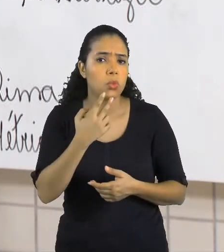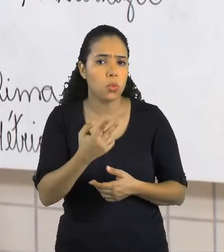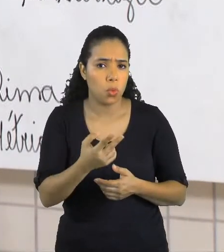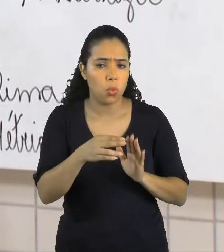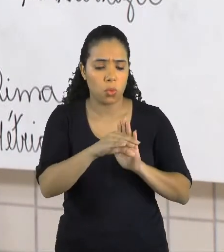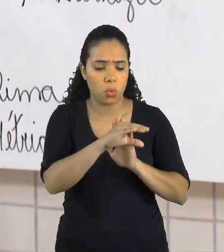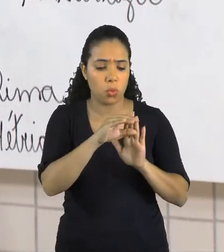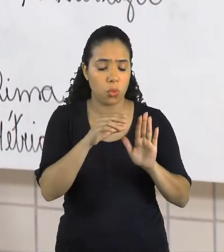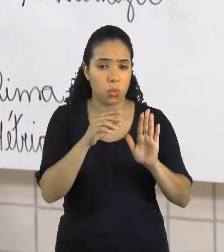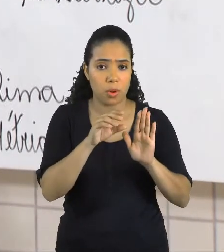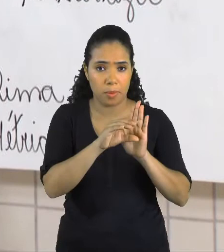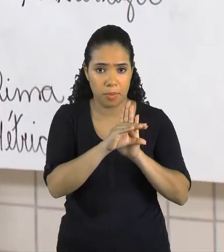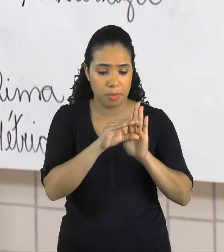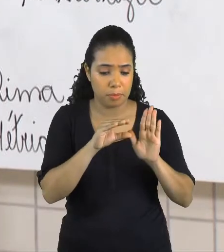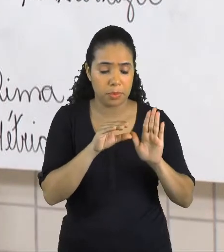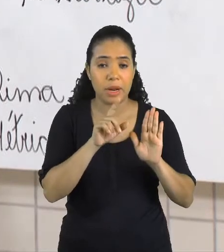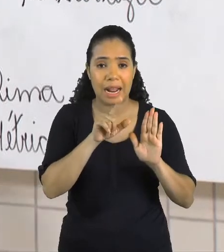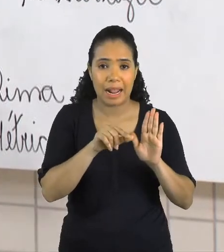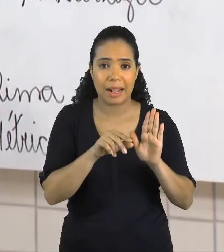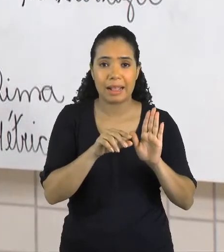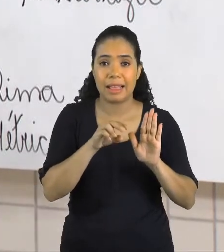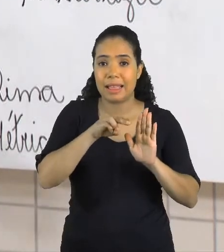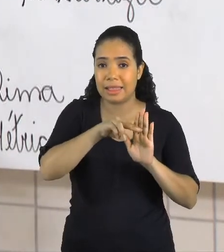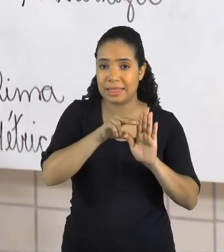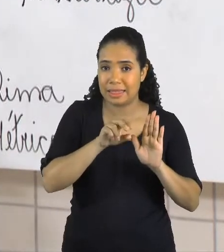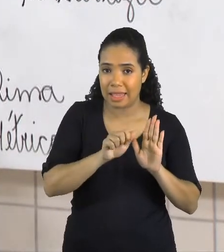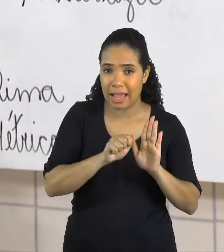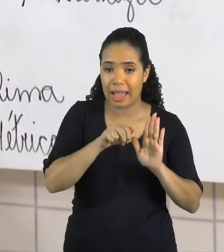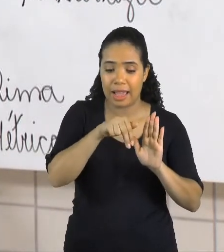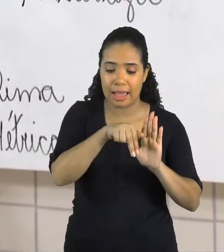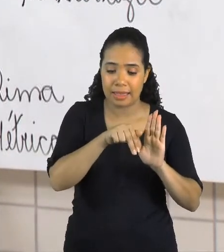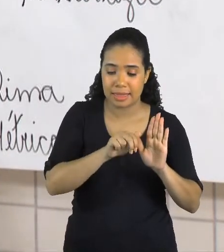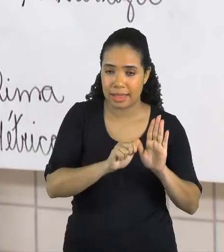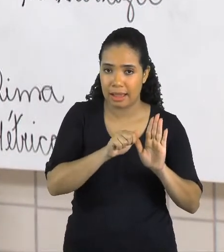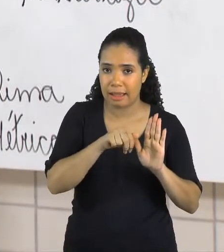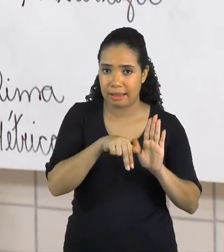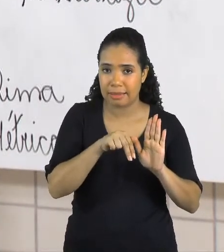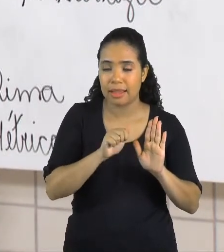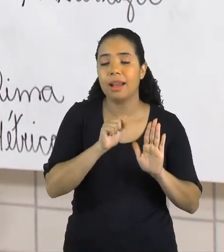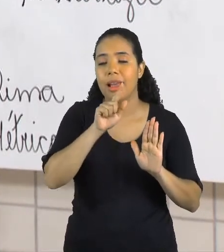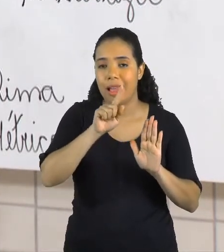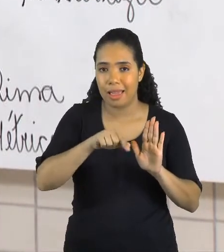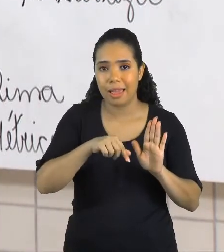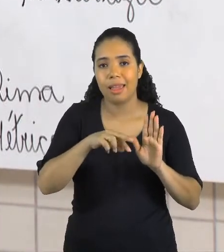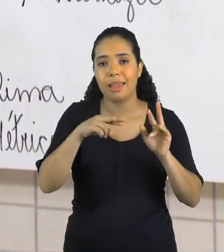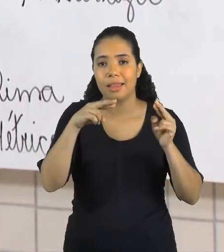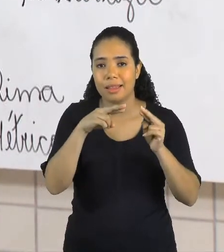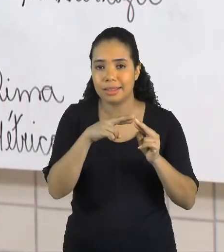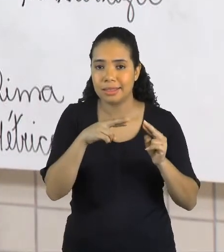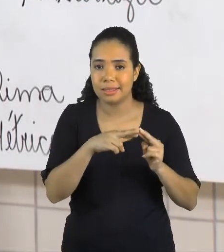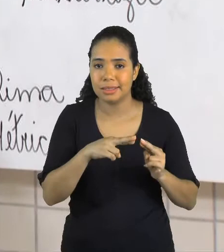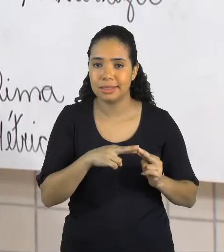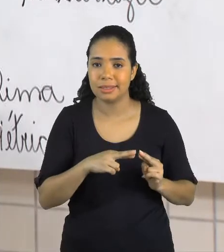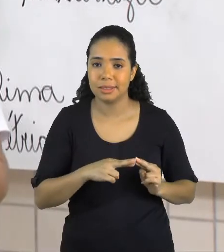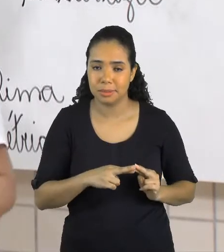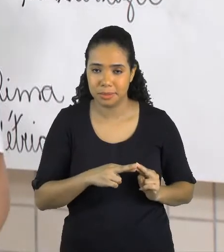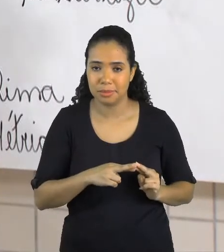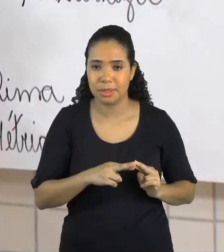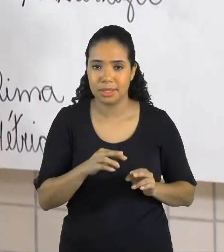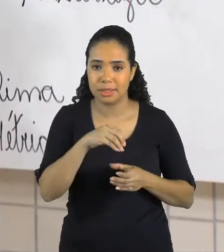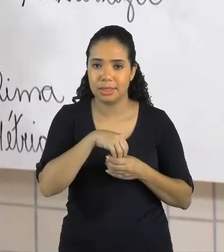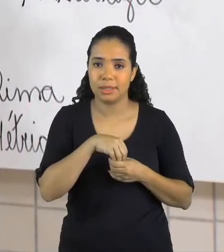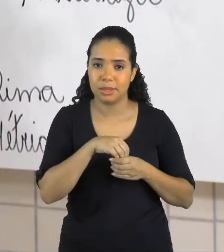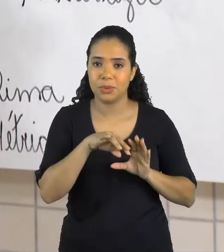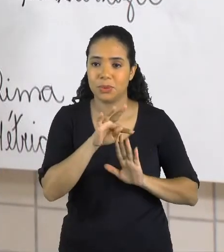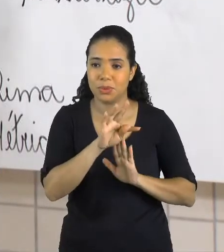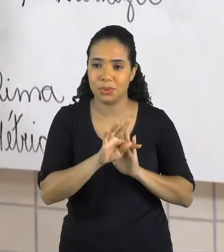três versos, que é o Na. Então, a repetição desse som que ocasionou a rima ao texto, ao